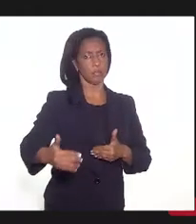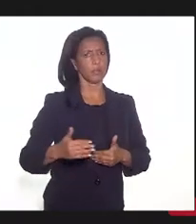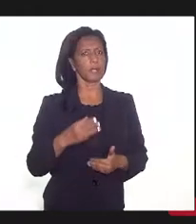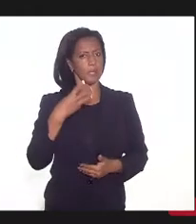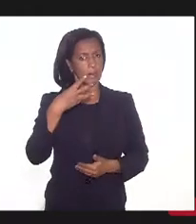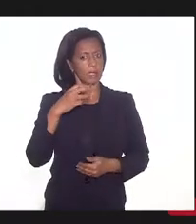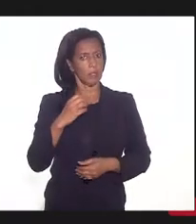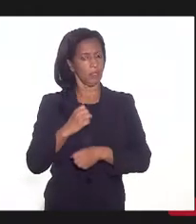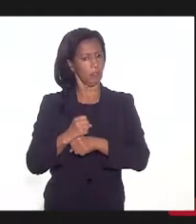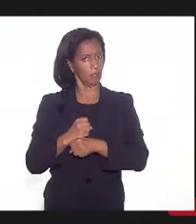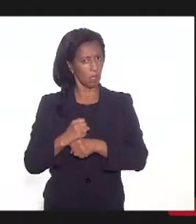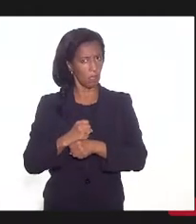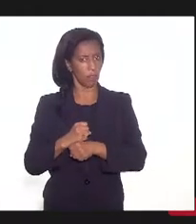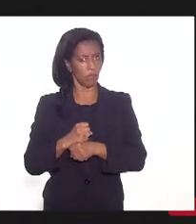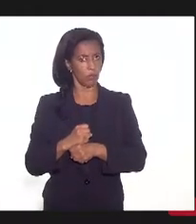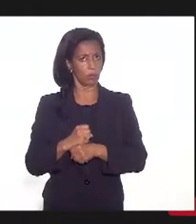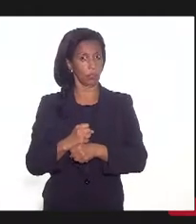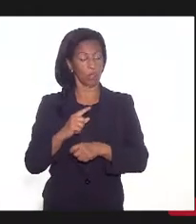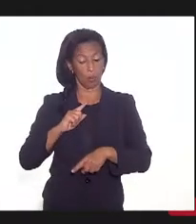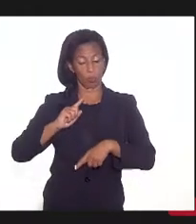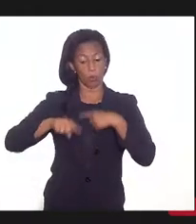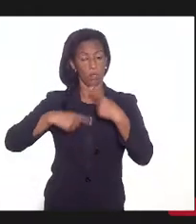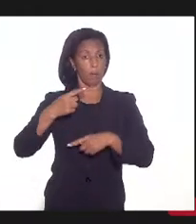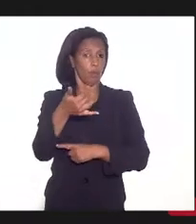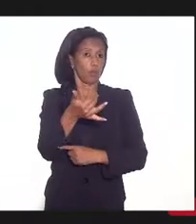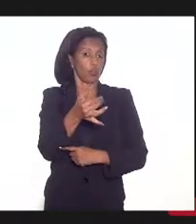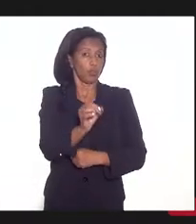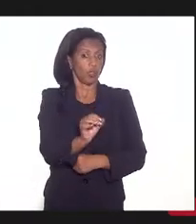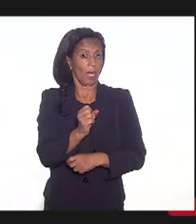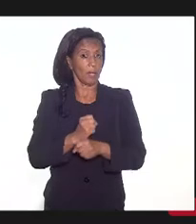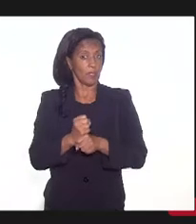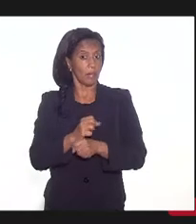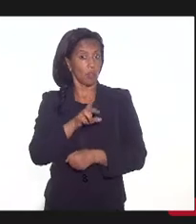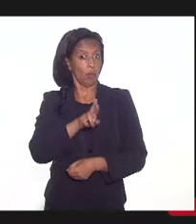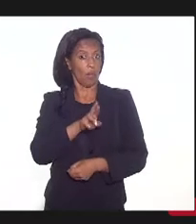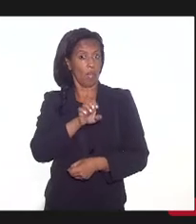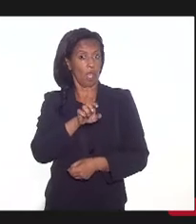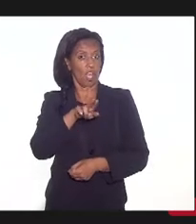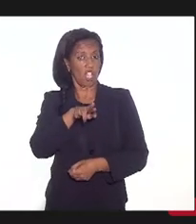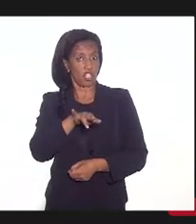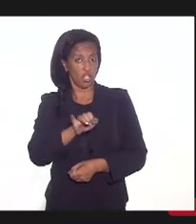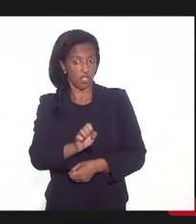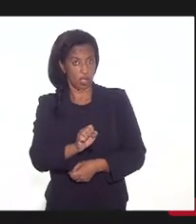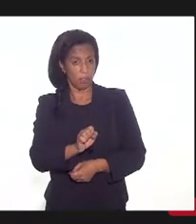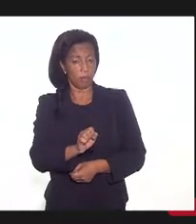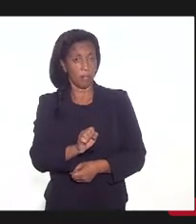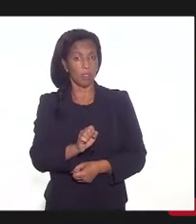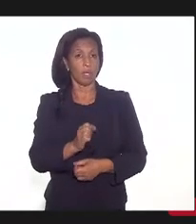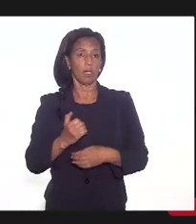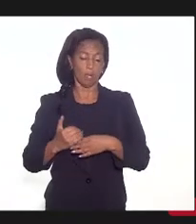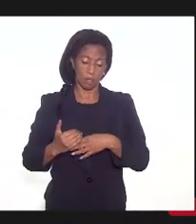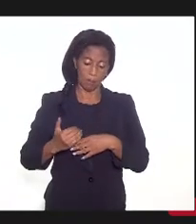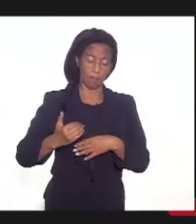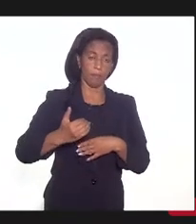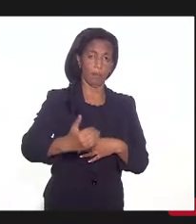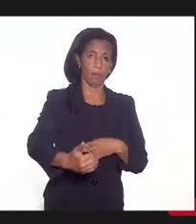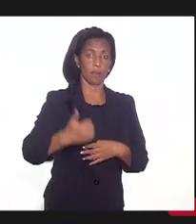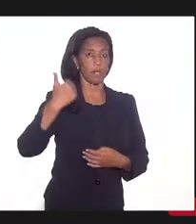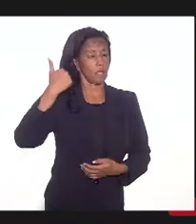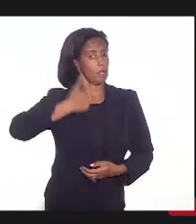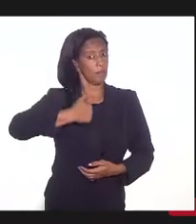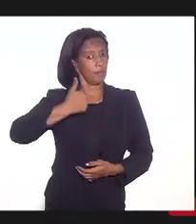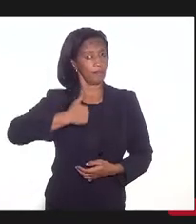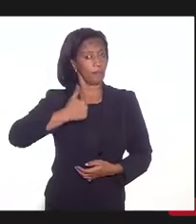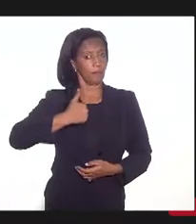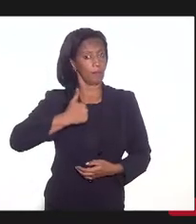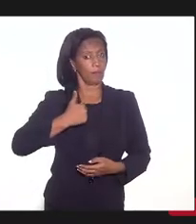Então, a gente teria, depois dos 10 anos do regime, nós teríamos mais 20 nesse primeiro... nessa primeira...